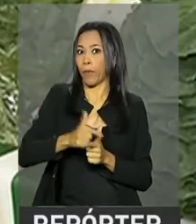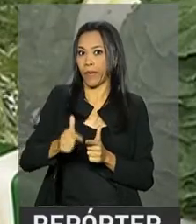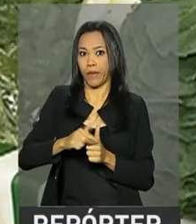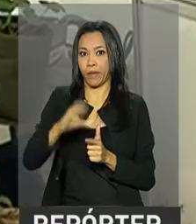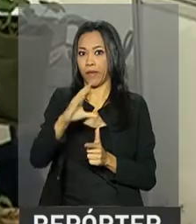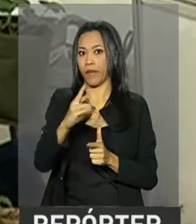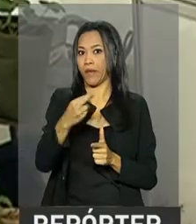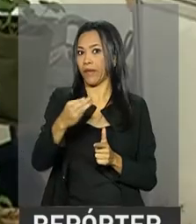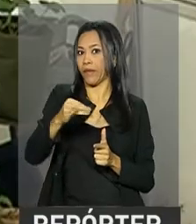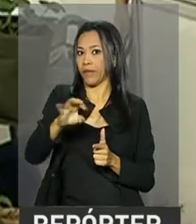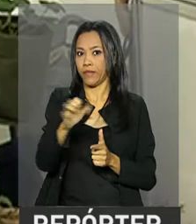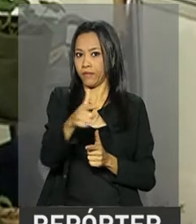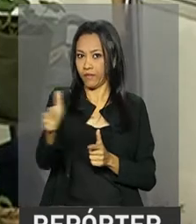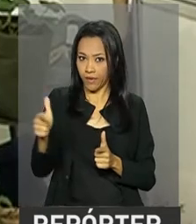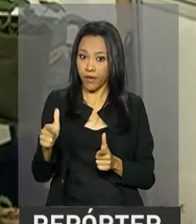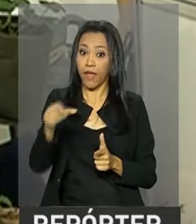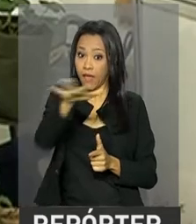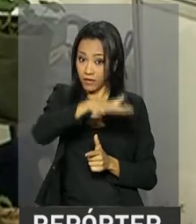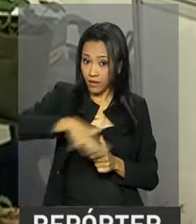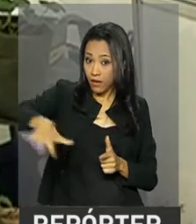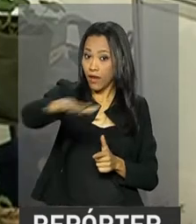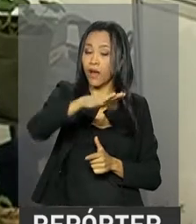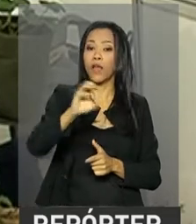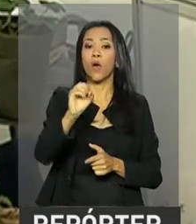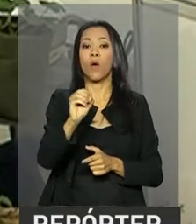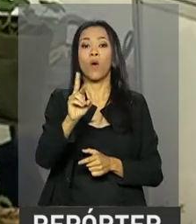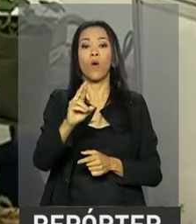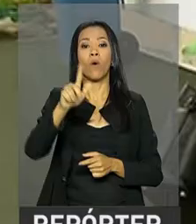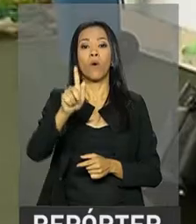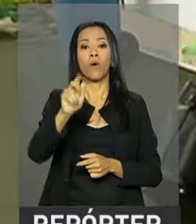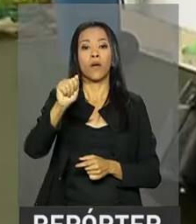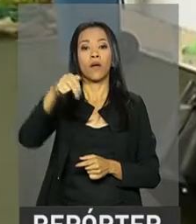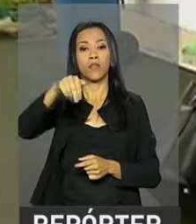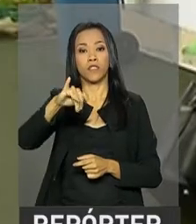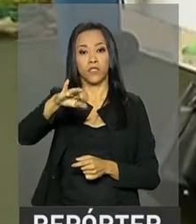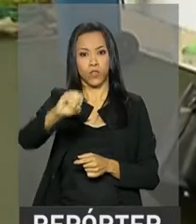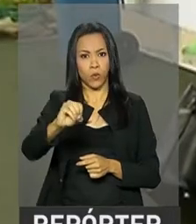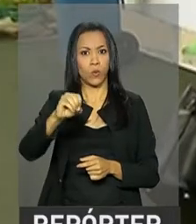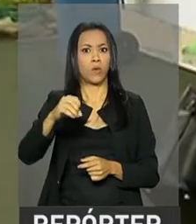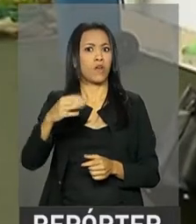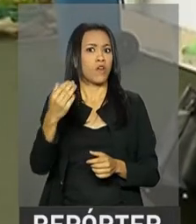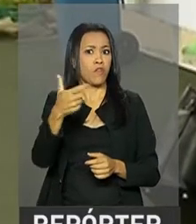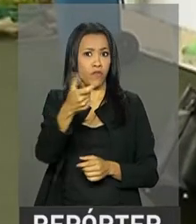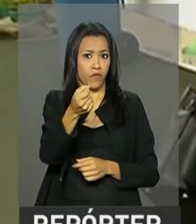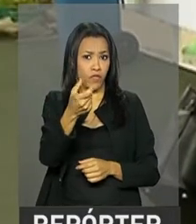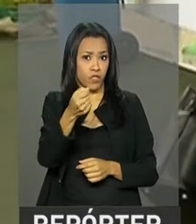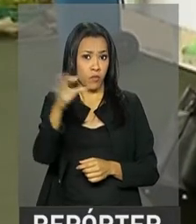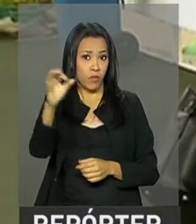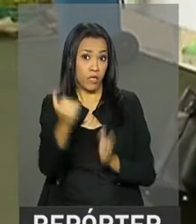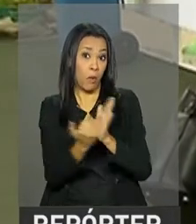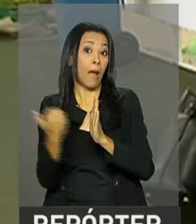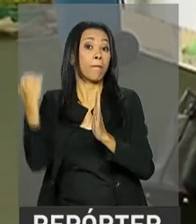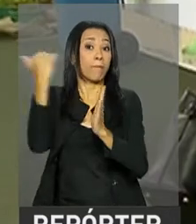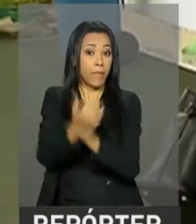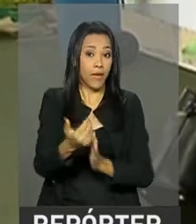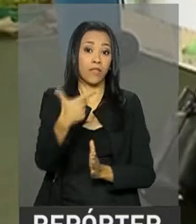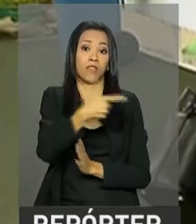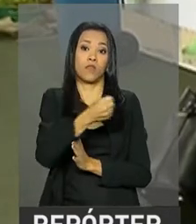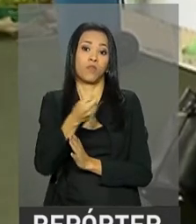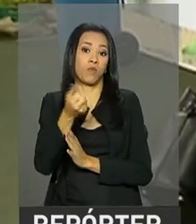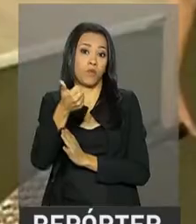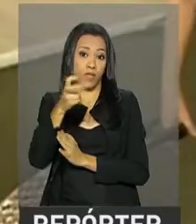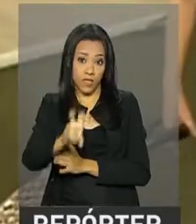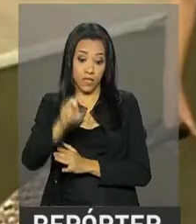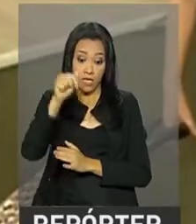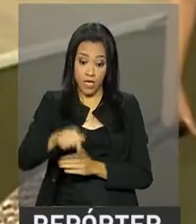orgânicos. No ano passado, o setor faturou 3 bilhões de reais, 20% mais que em 2015, e as perspectivas para